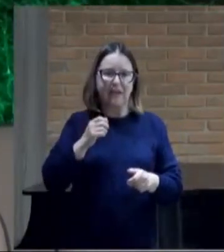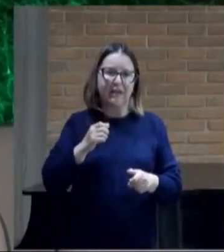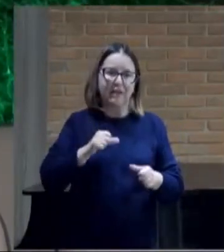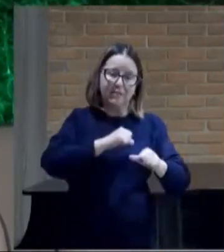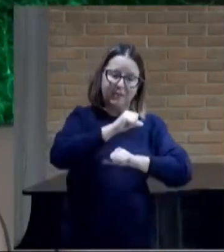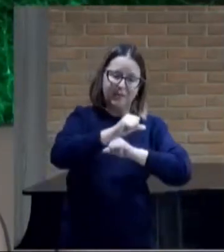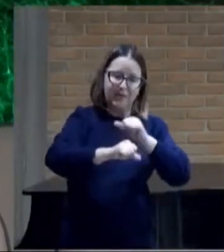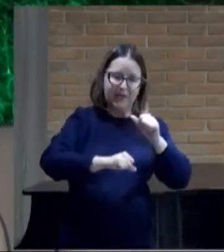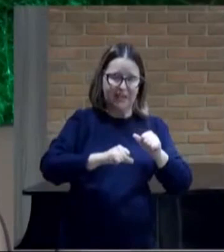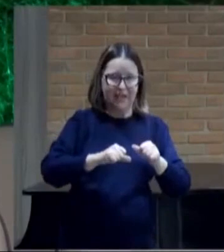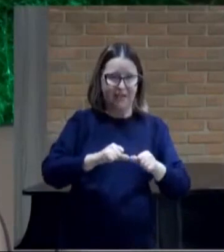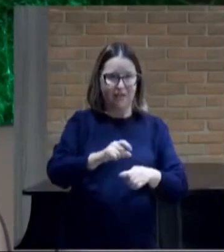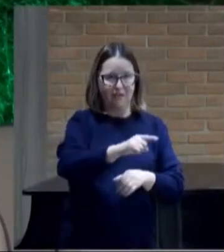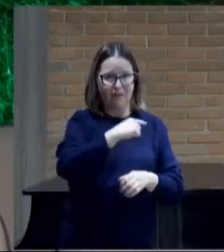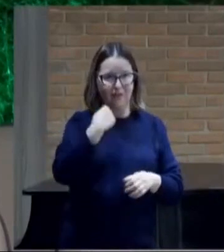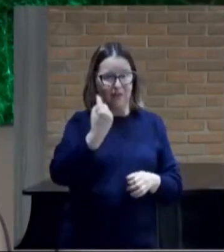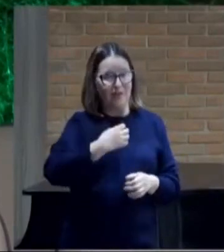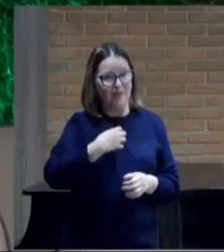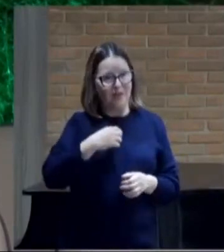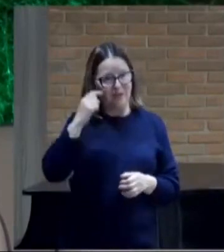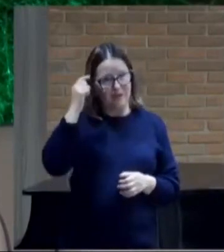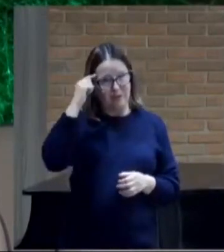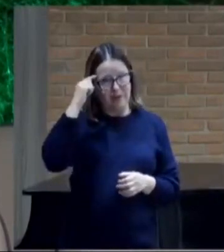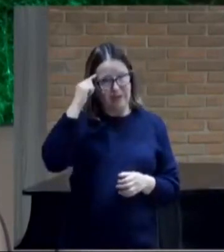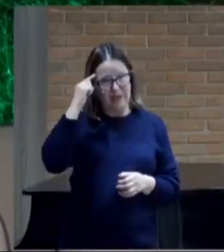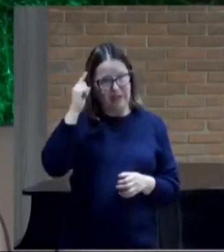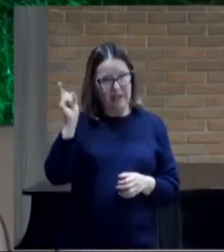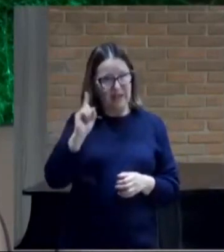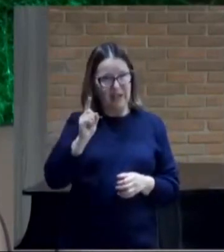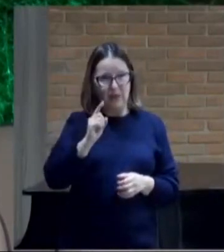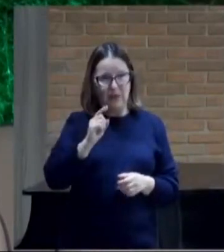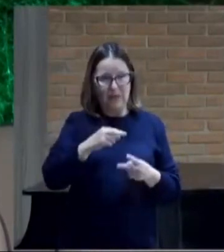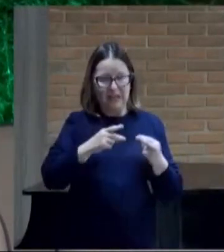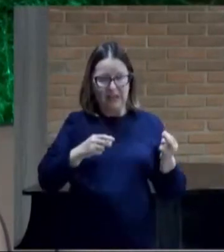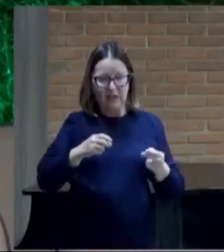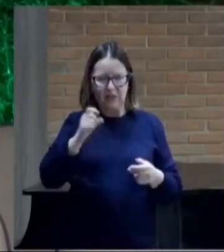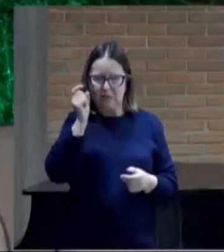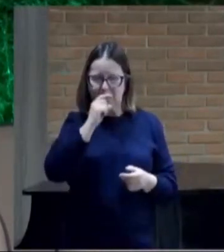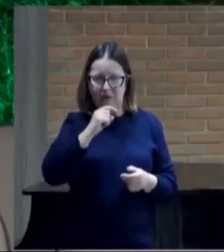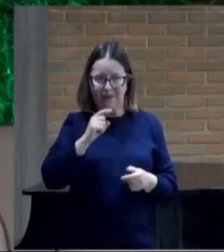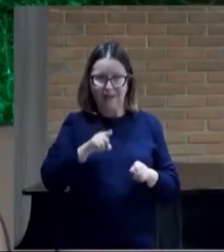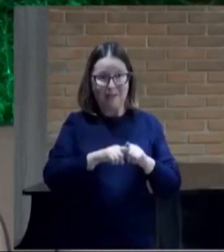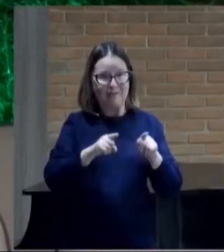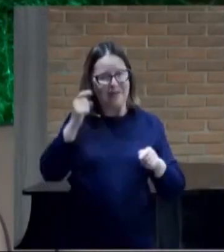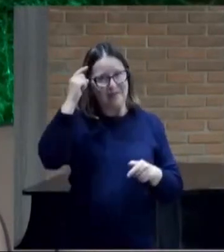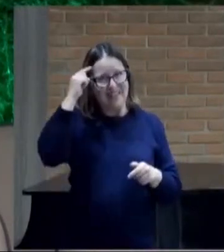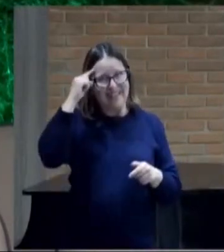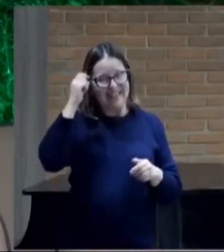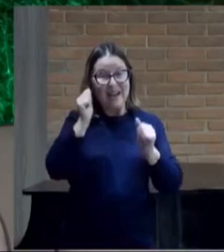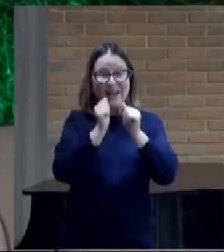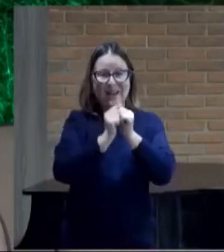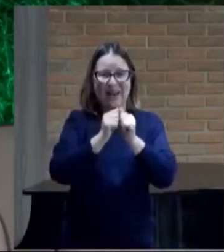Nas coisas Fakes E mentirosas Deste mundo Mas pensarmos Com os pensamentos De Deus